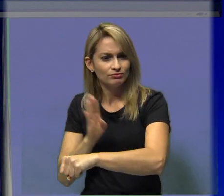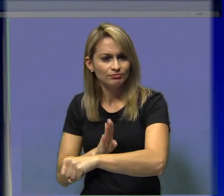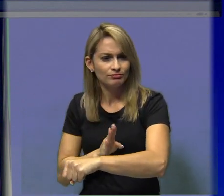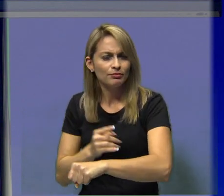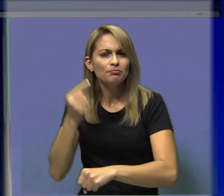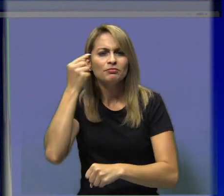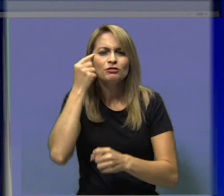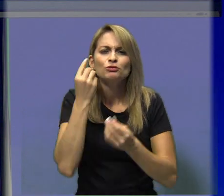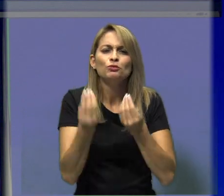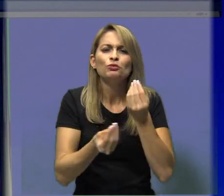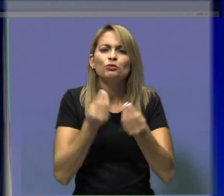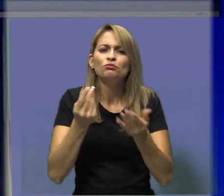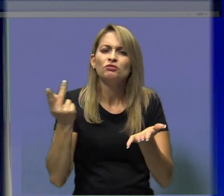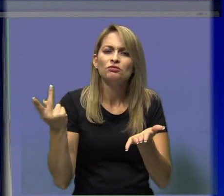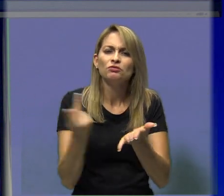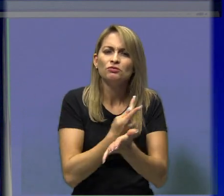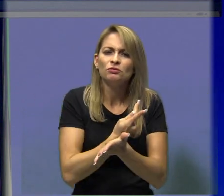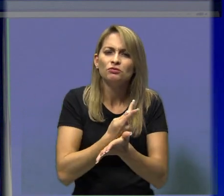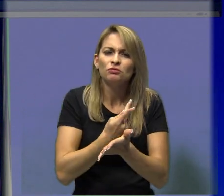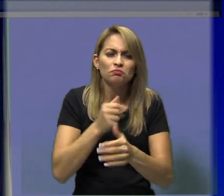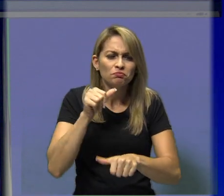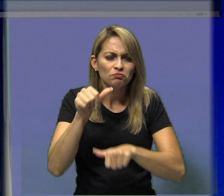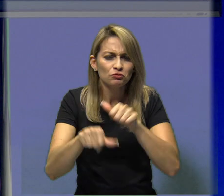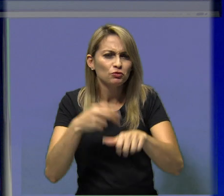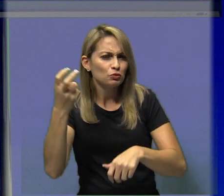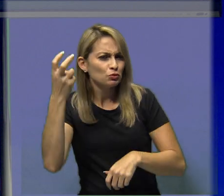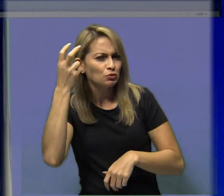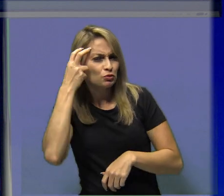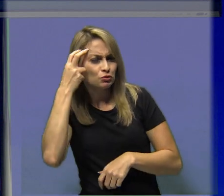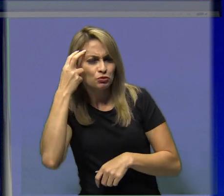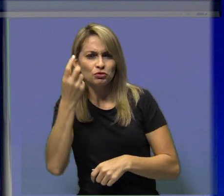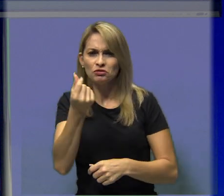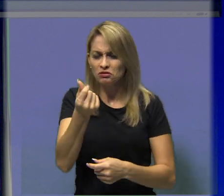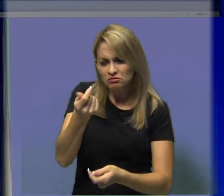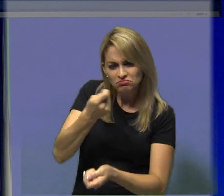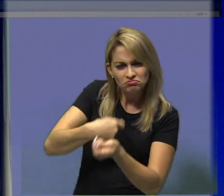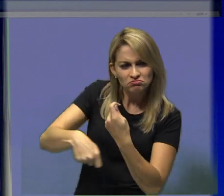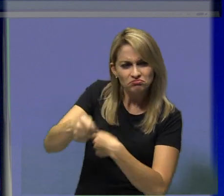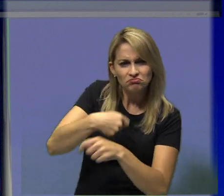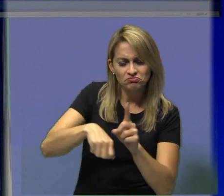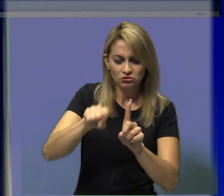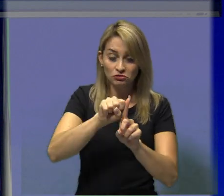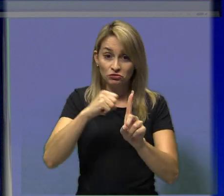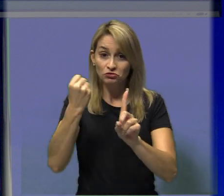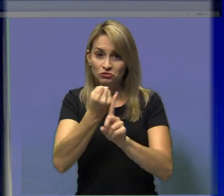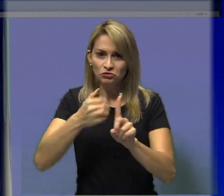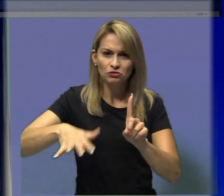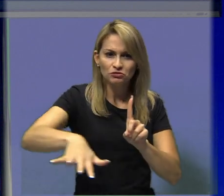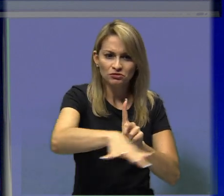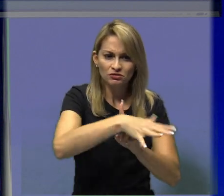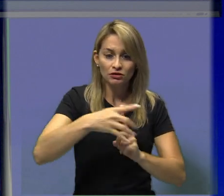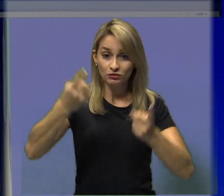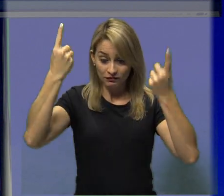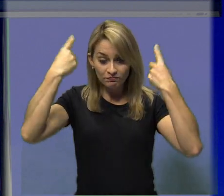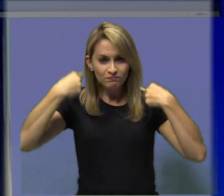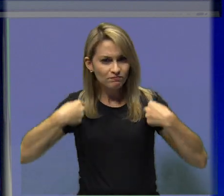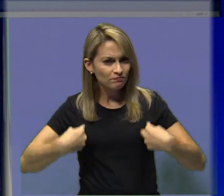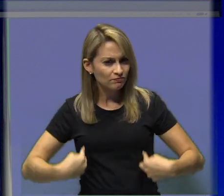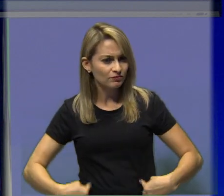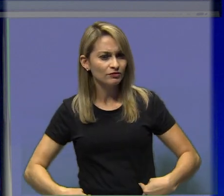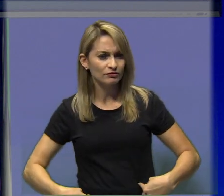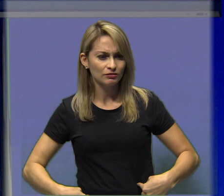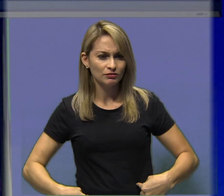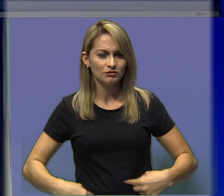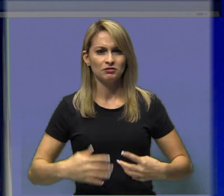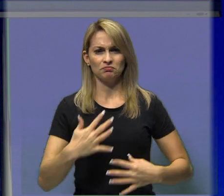dos seus desdobramentos culturais, econômicos, sociais e físicos e militares que